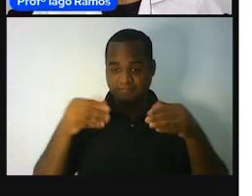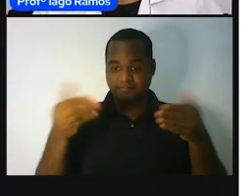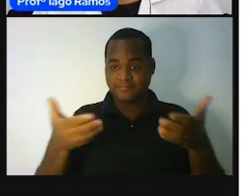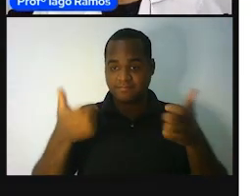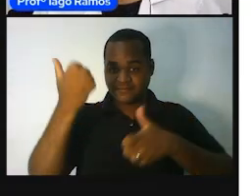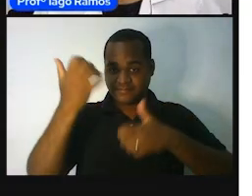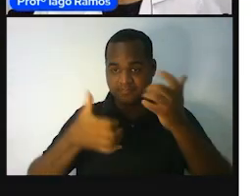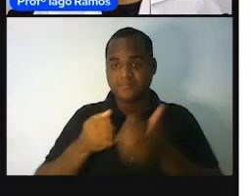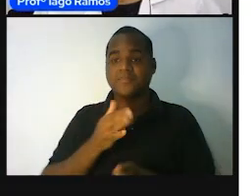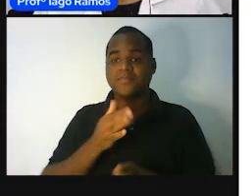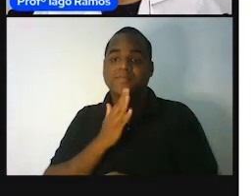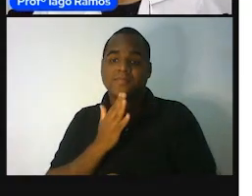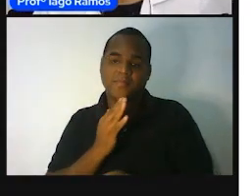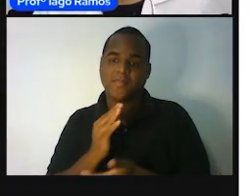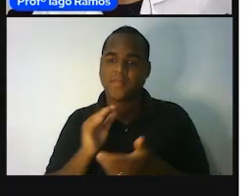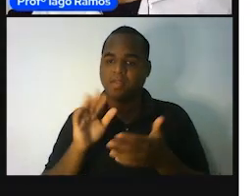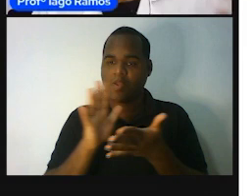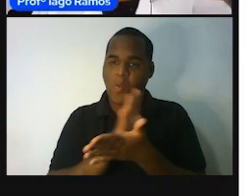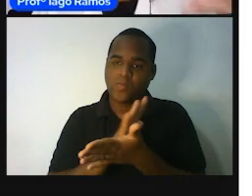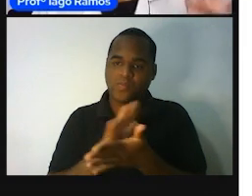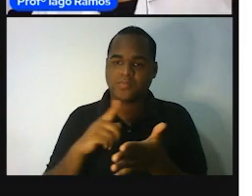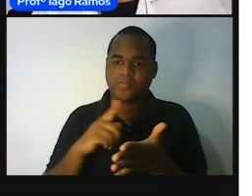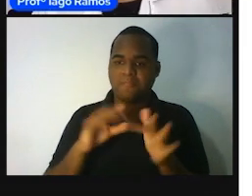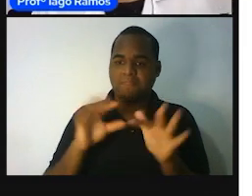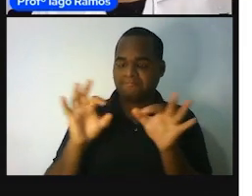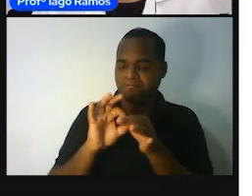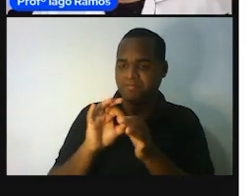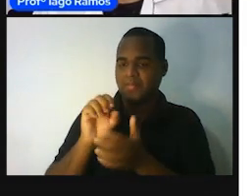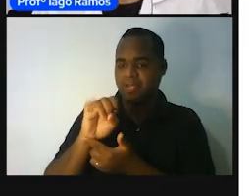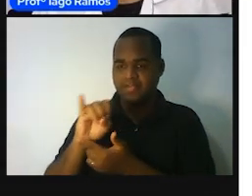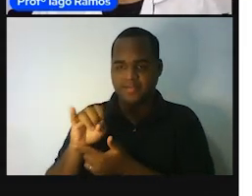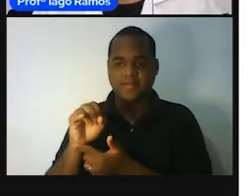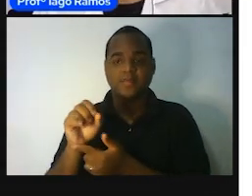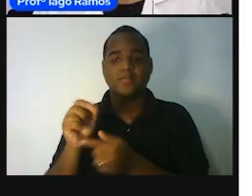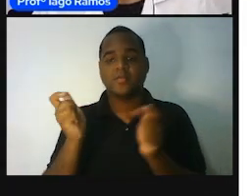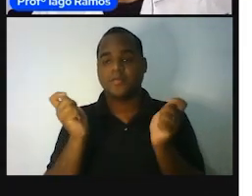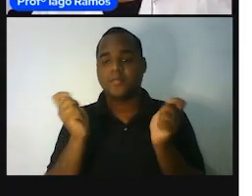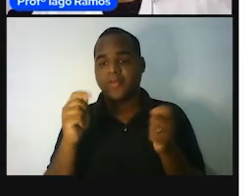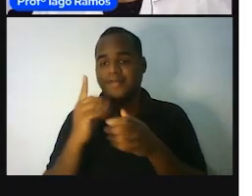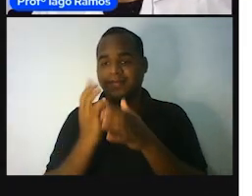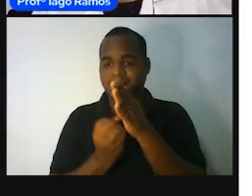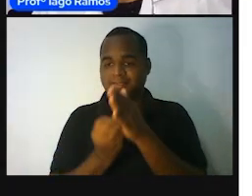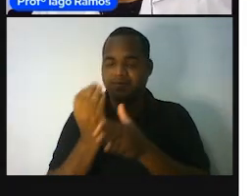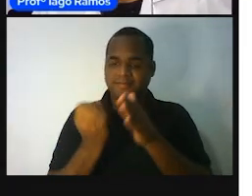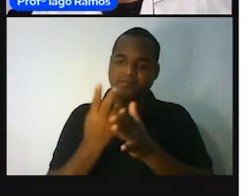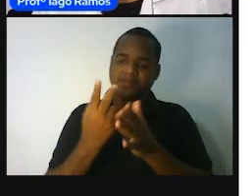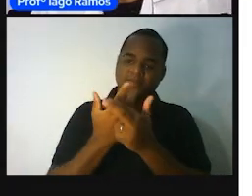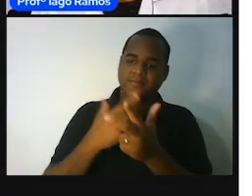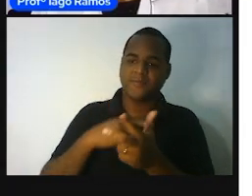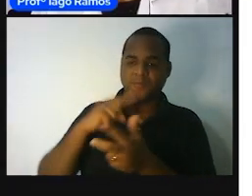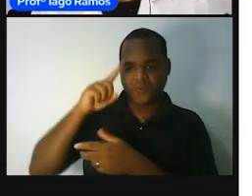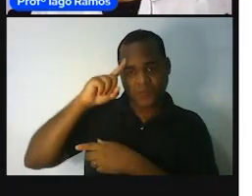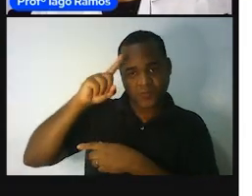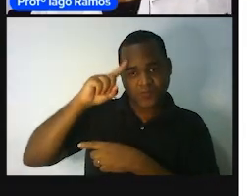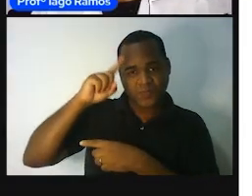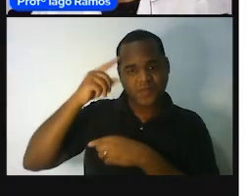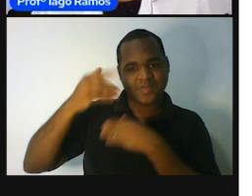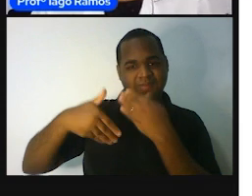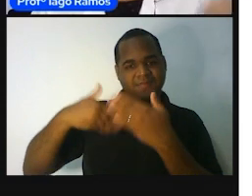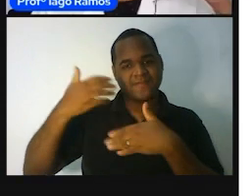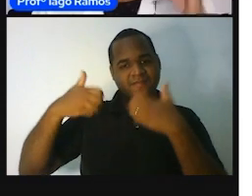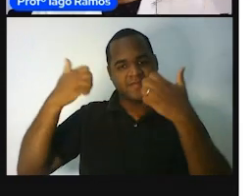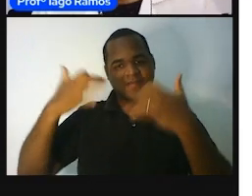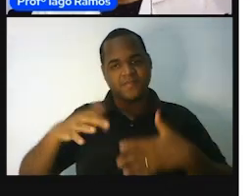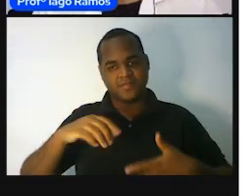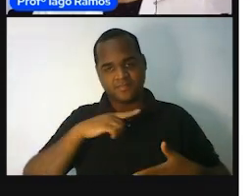reconheceu algumas humildades de medir em algumas coisas que possam aparecer em nosso dia a dia, né? A gente